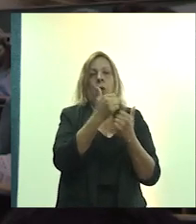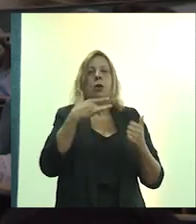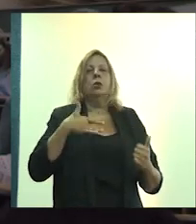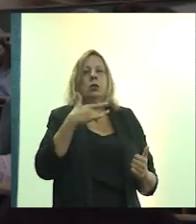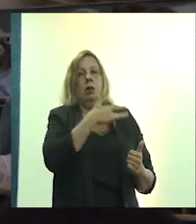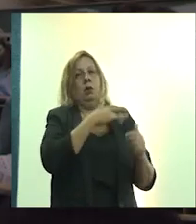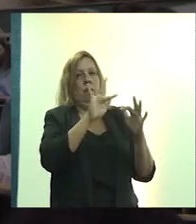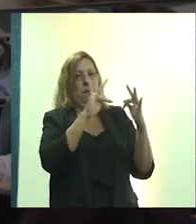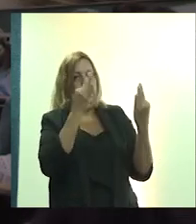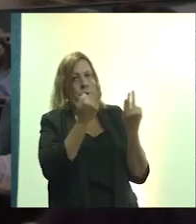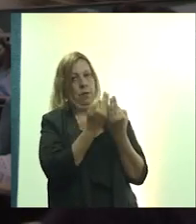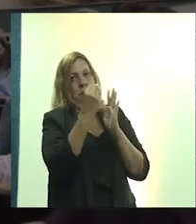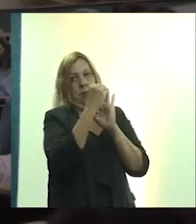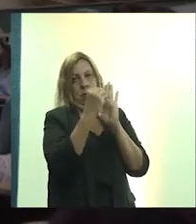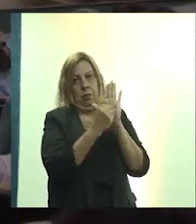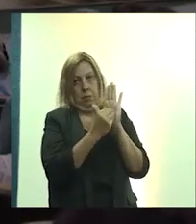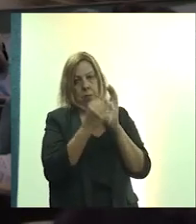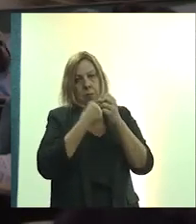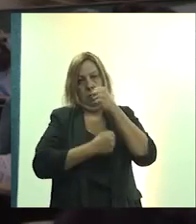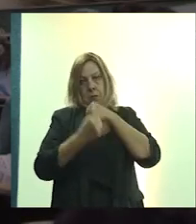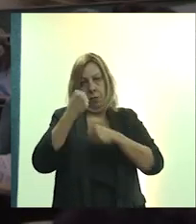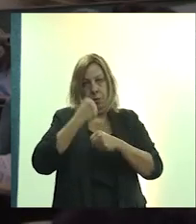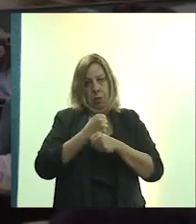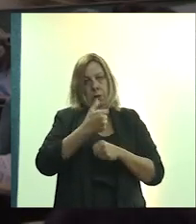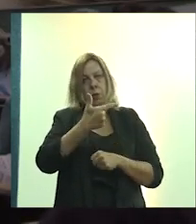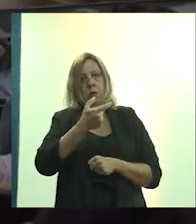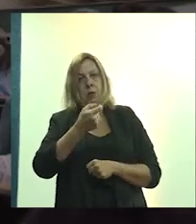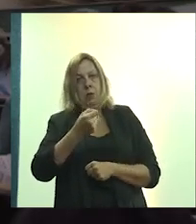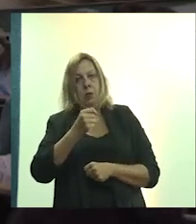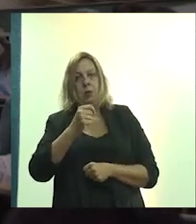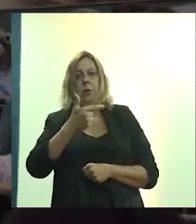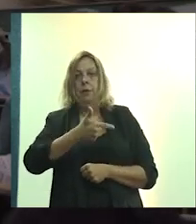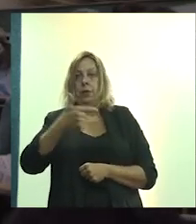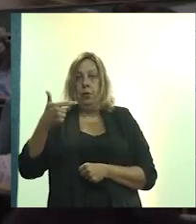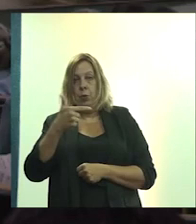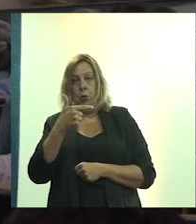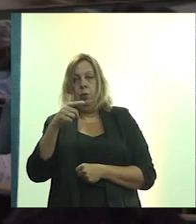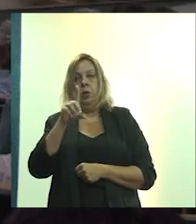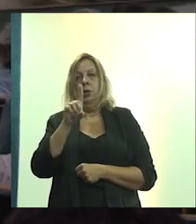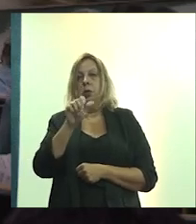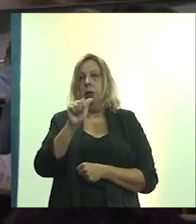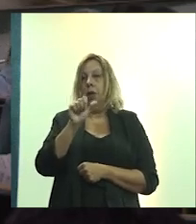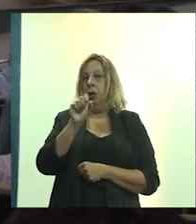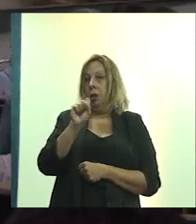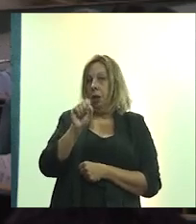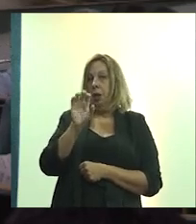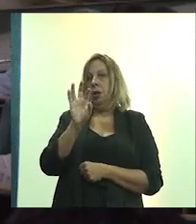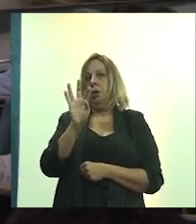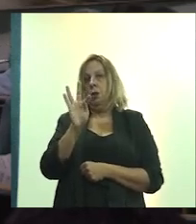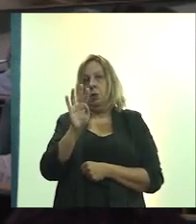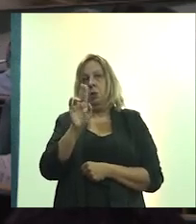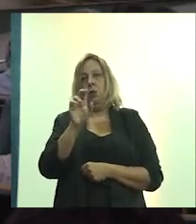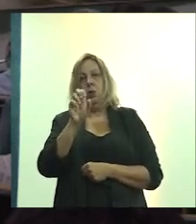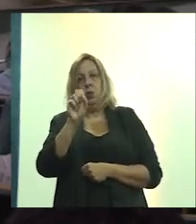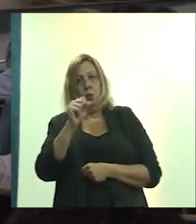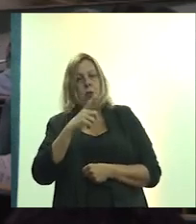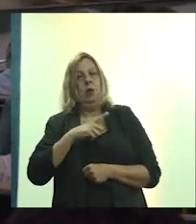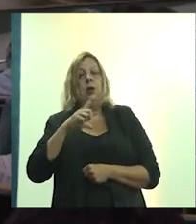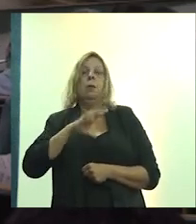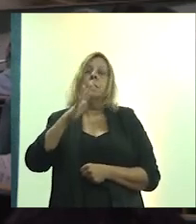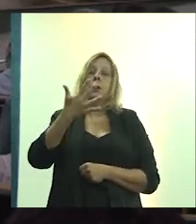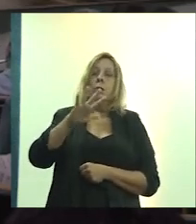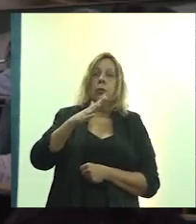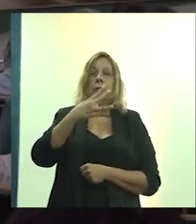de 2022, do DataSus, e atendem aproximadamente 144 milhões de brasileiros.